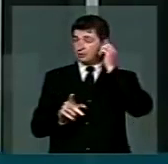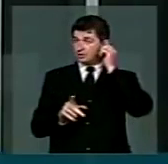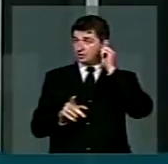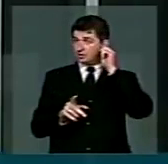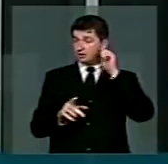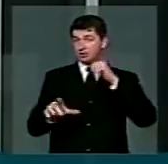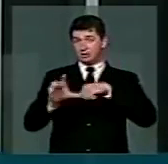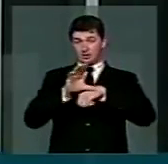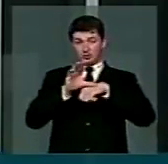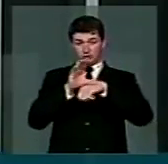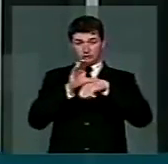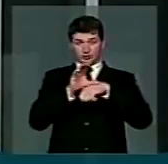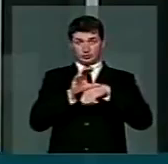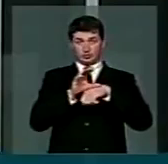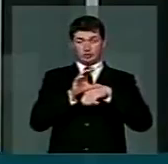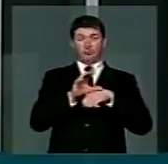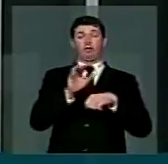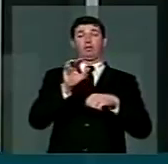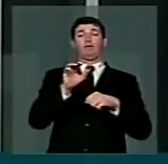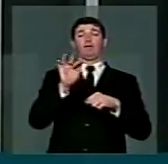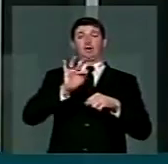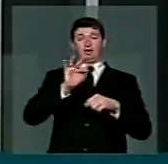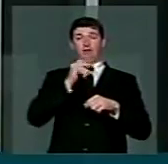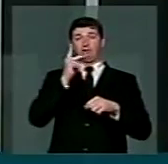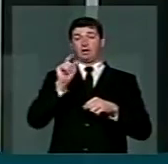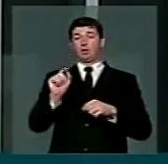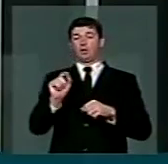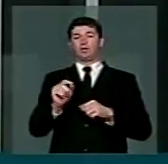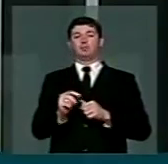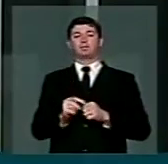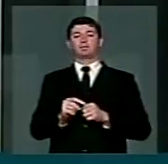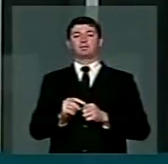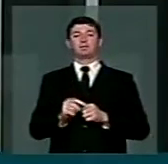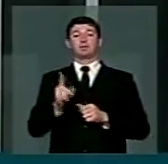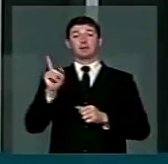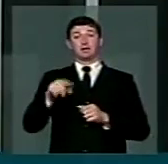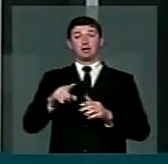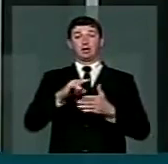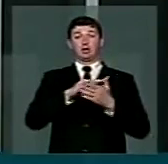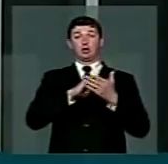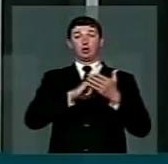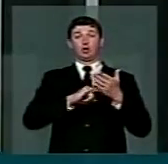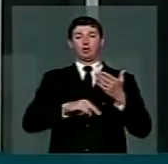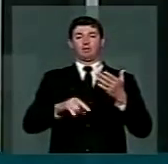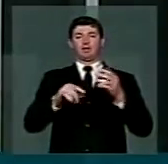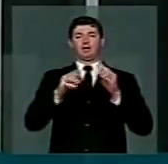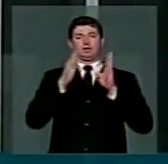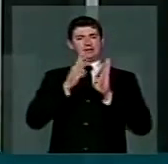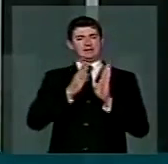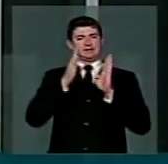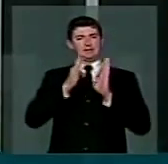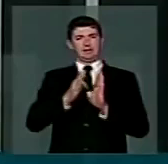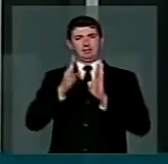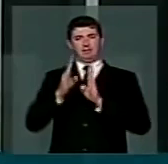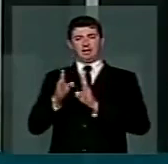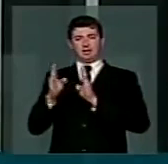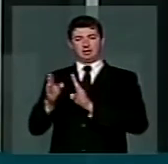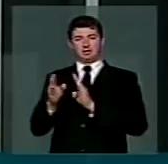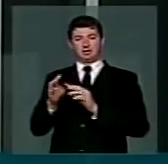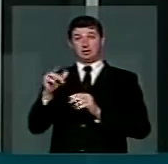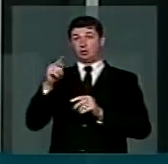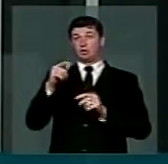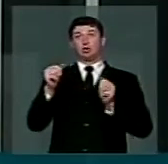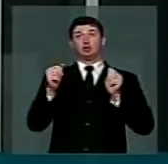Federal é um todo orgânico, é, na realidade, um documento sistematizado, não há, na realidade,